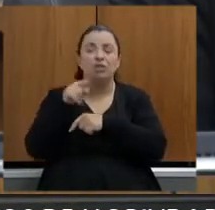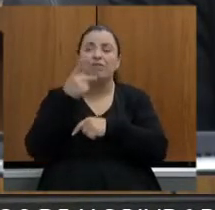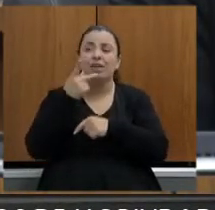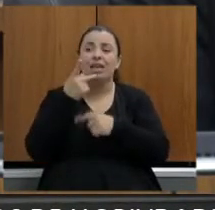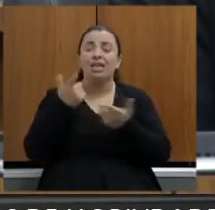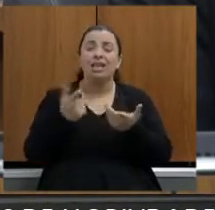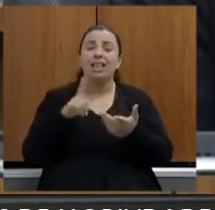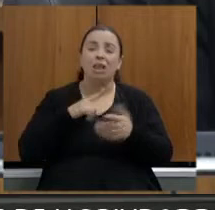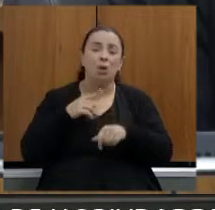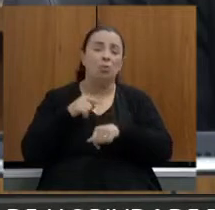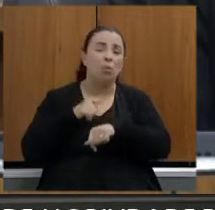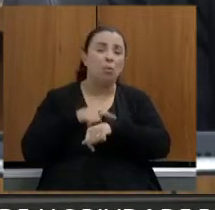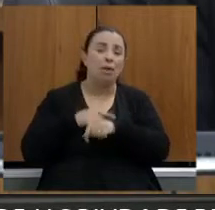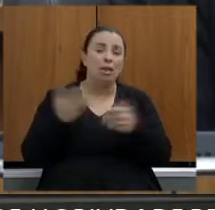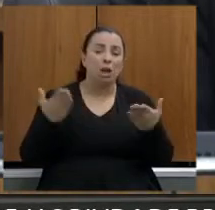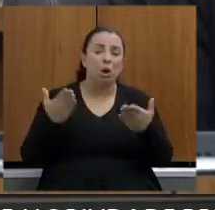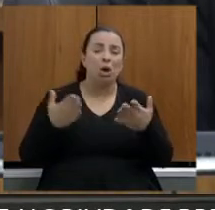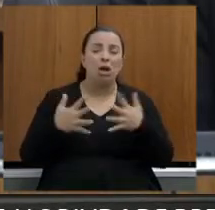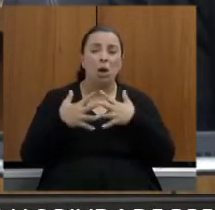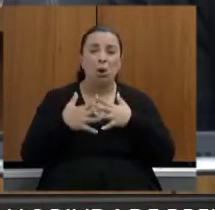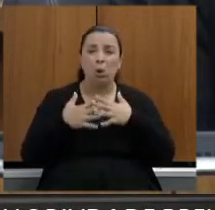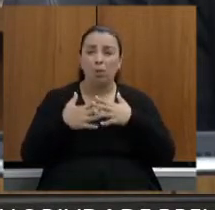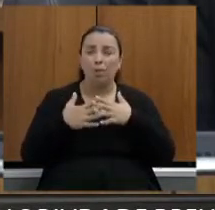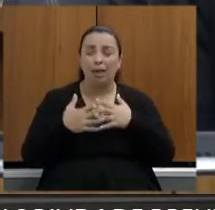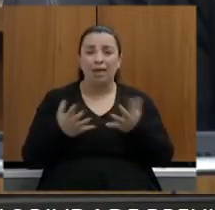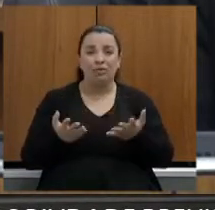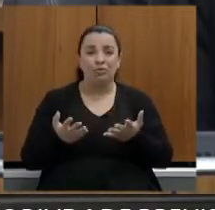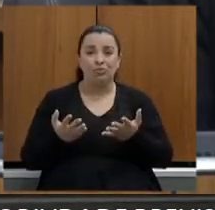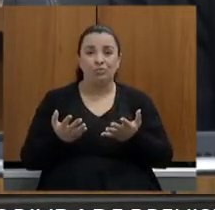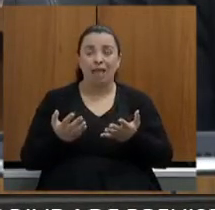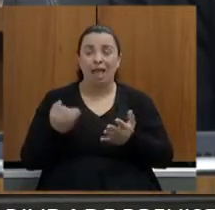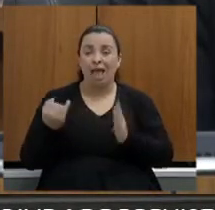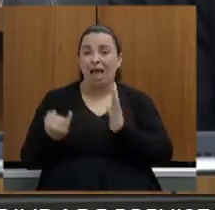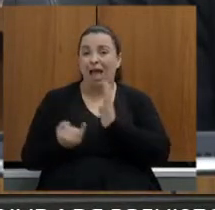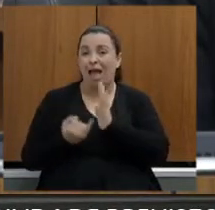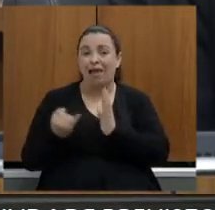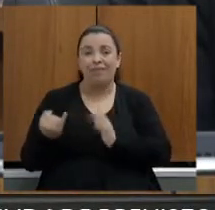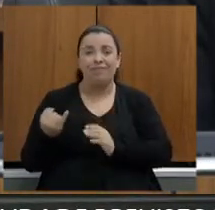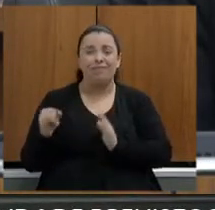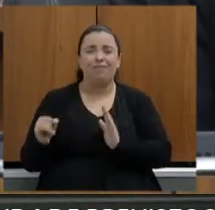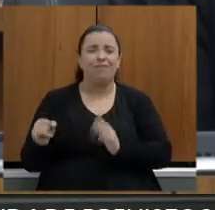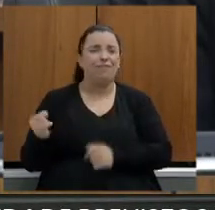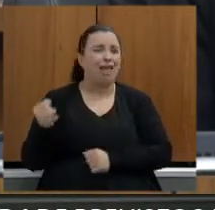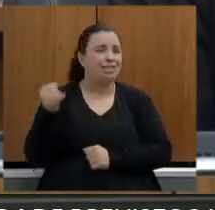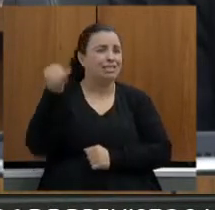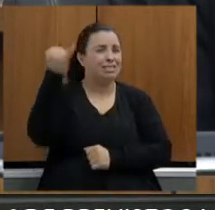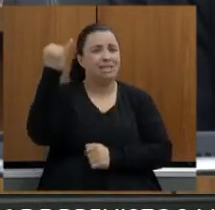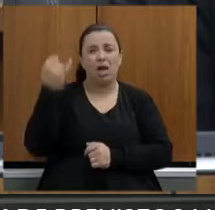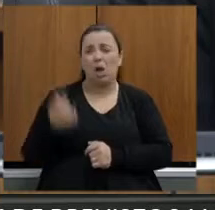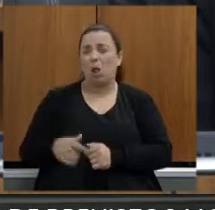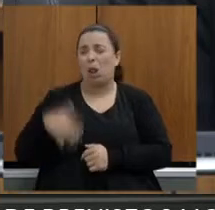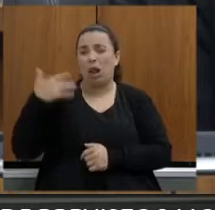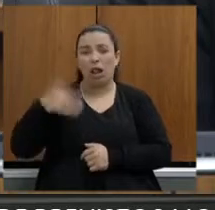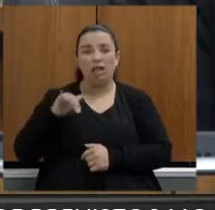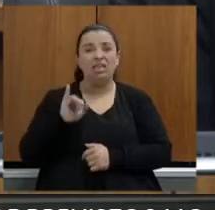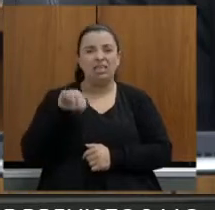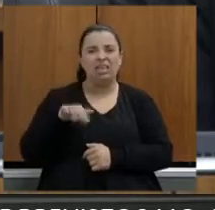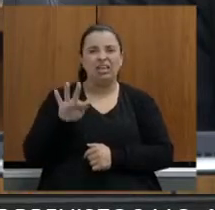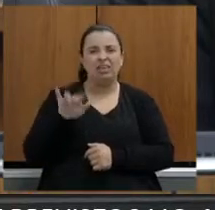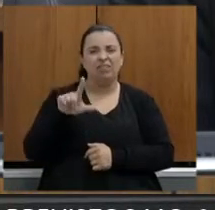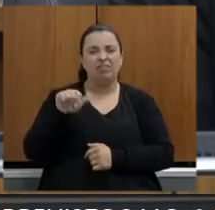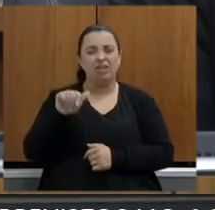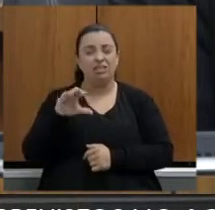custo do material betuminoso e do diesel que é um dos principais insumos de obras rodoviárias ele